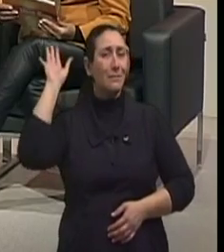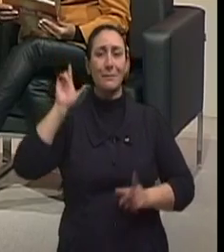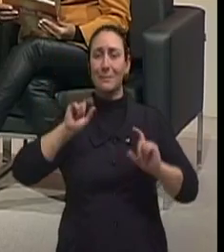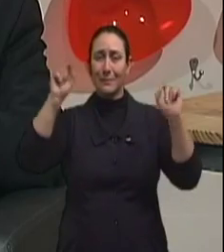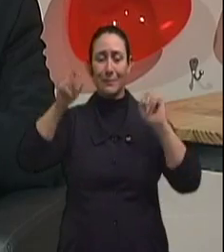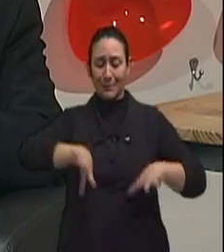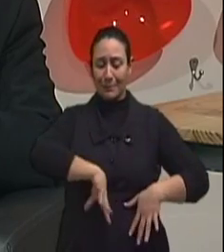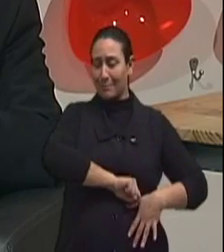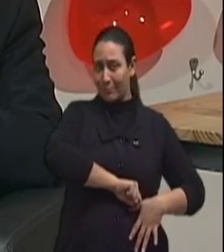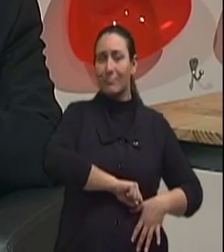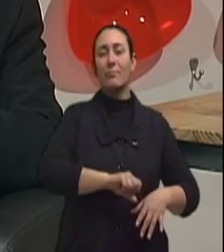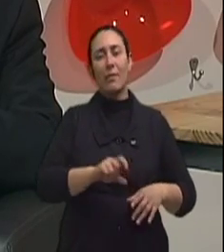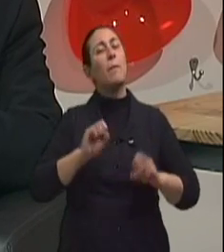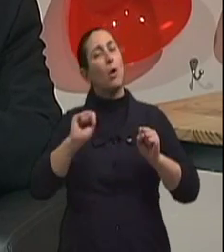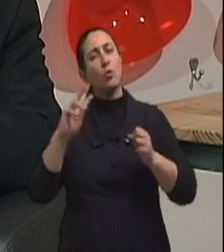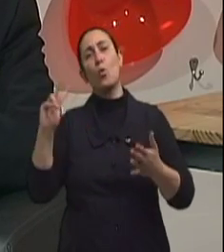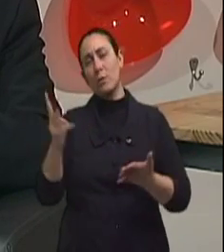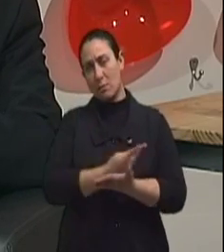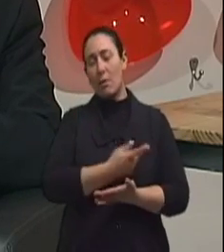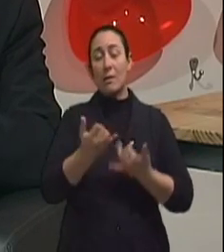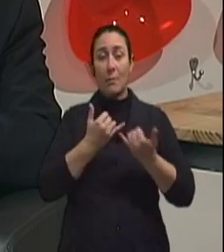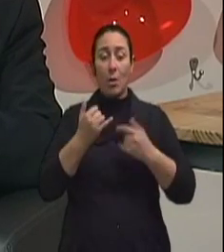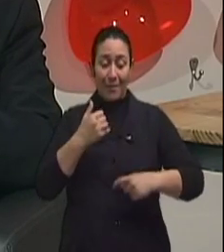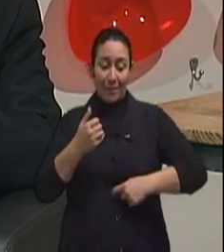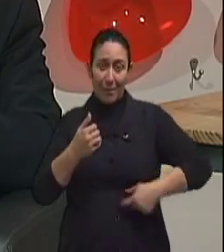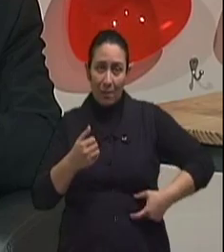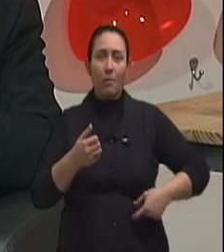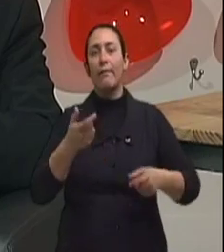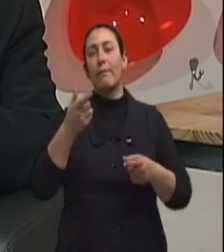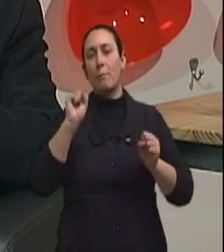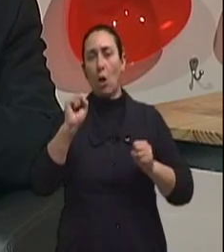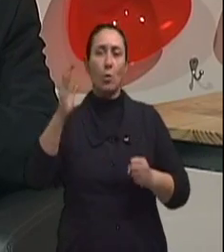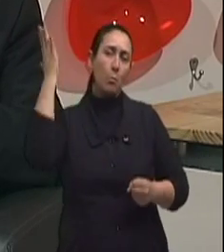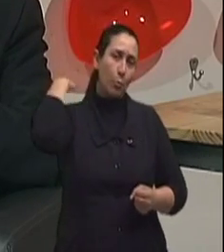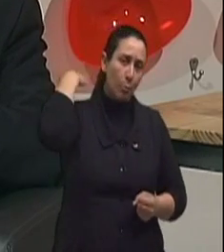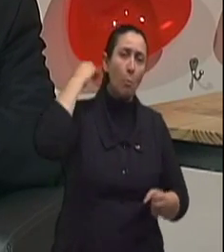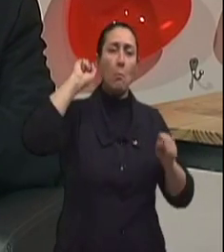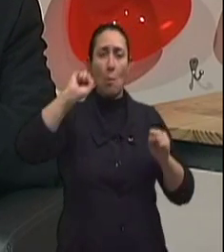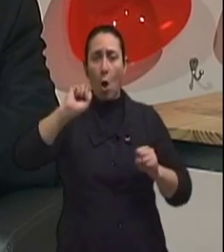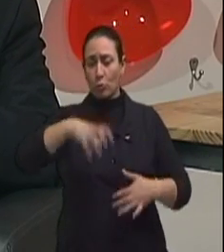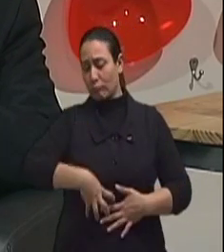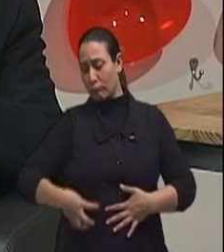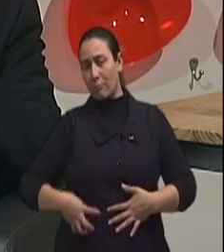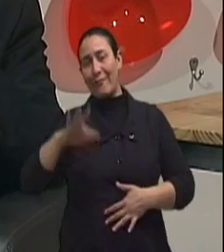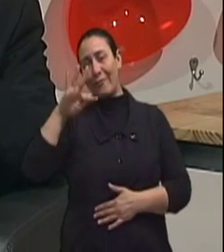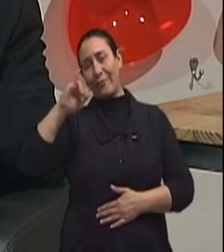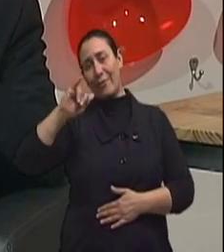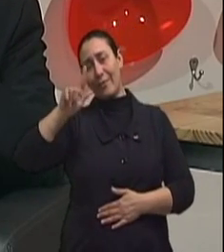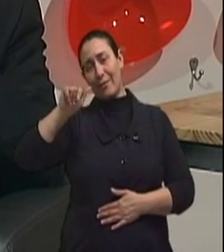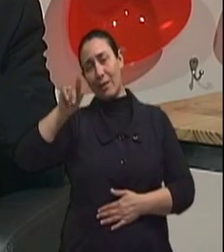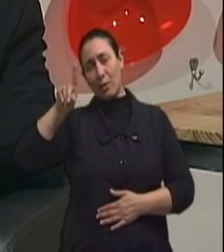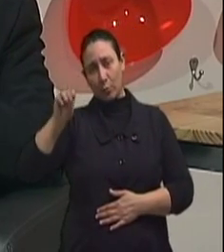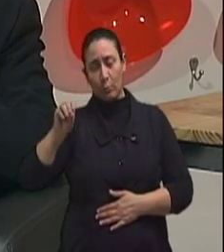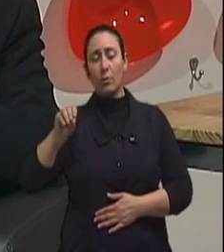pode dar metástases ou se disseminar para pulmão, fígado ou dentro da cavidade abdominal, numa membrana